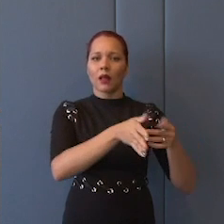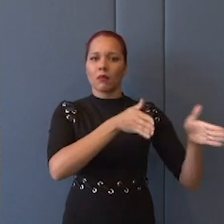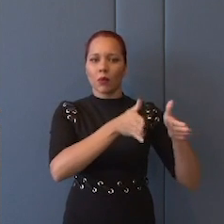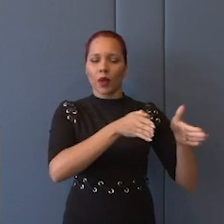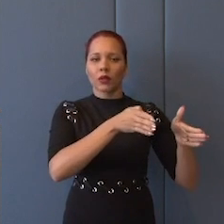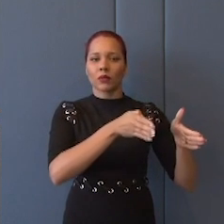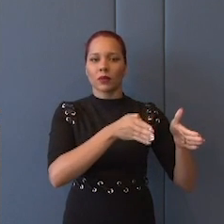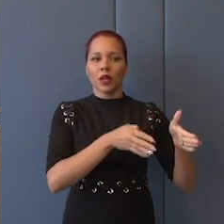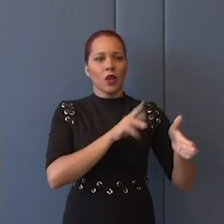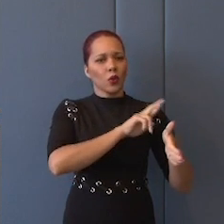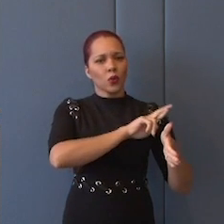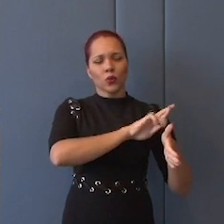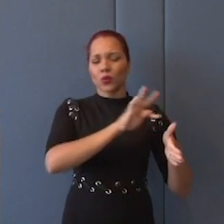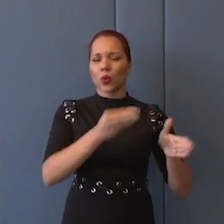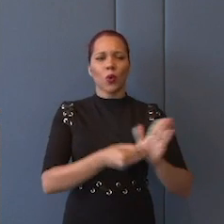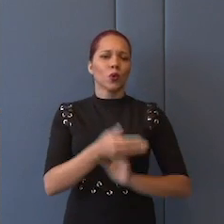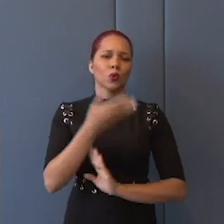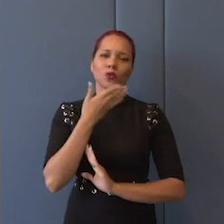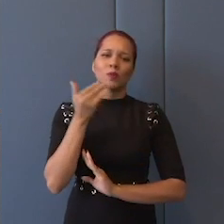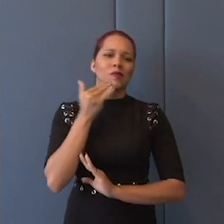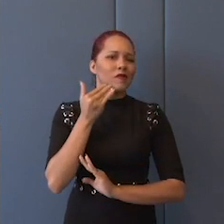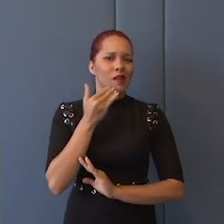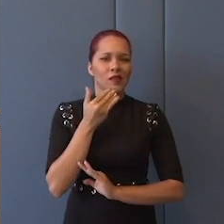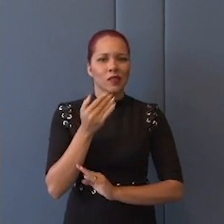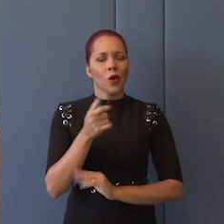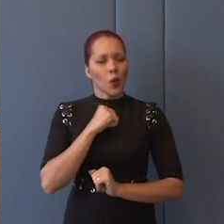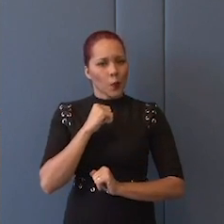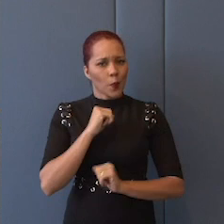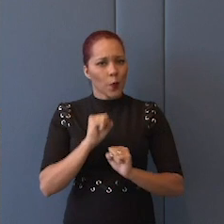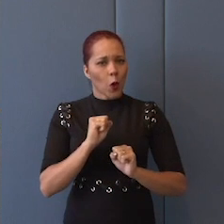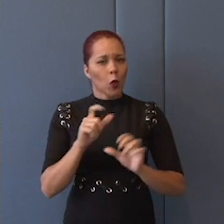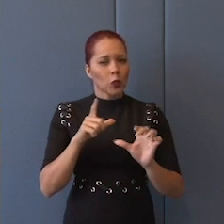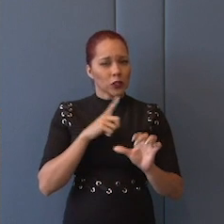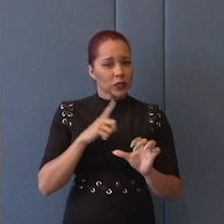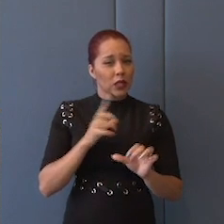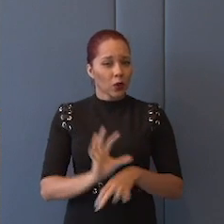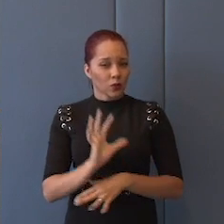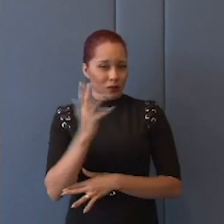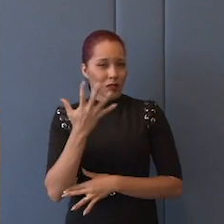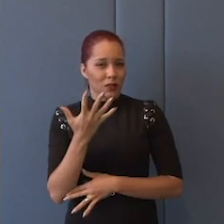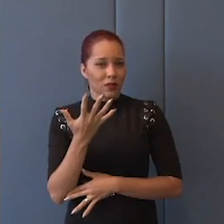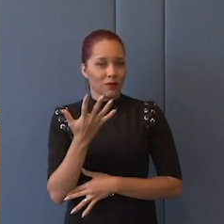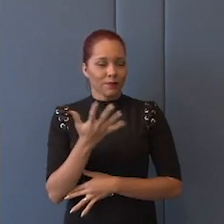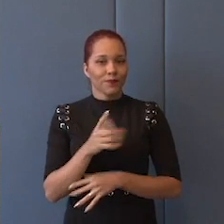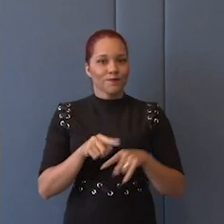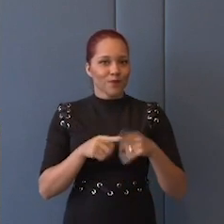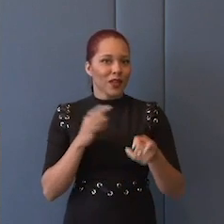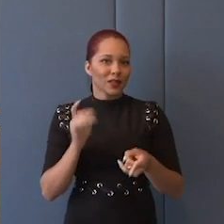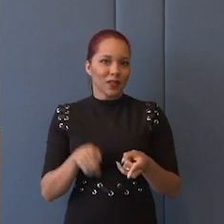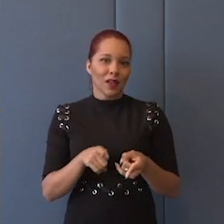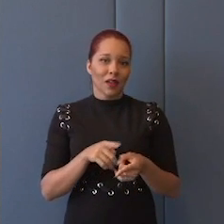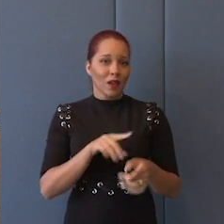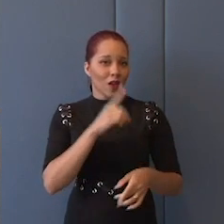com todas as imperfeições que isso possa ocasionar, mas é o mandato,